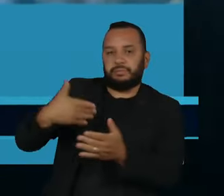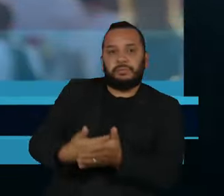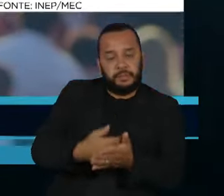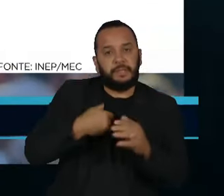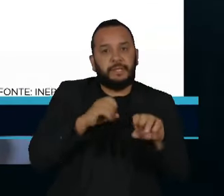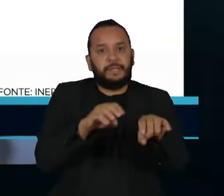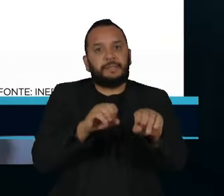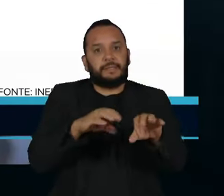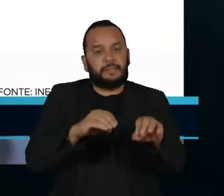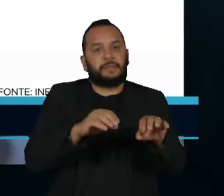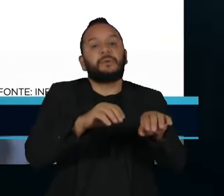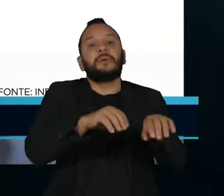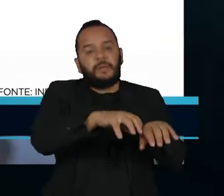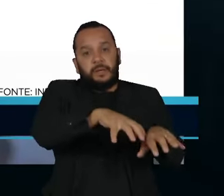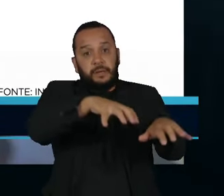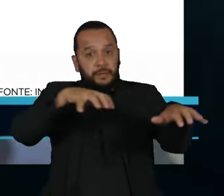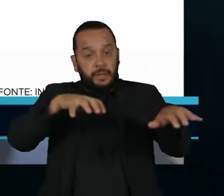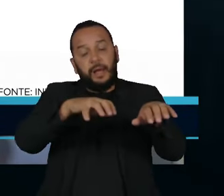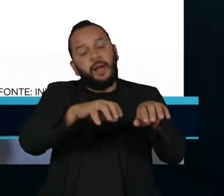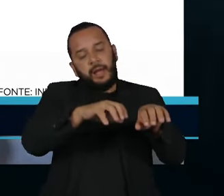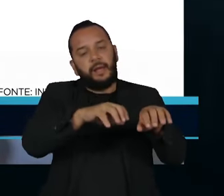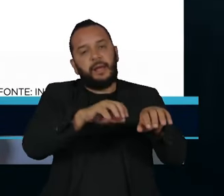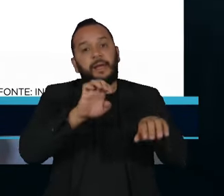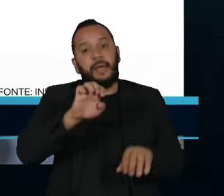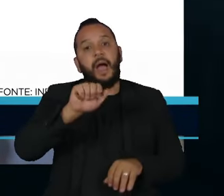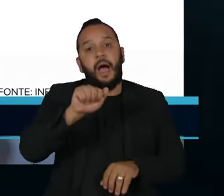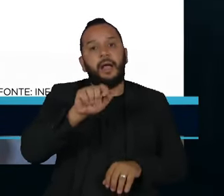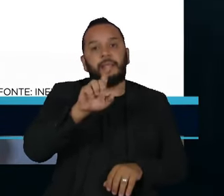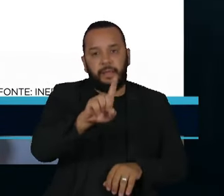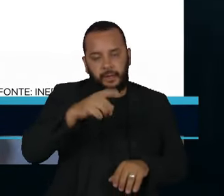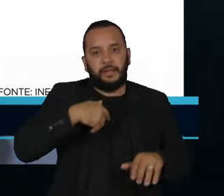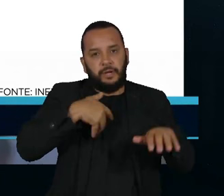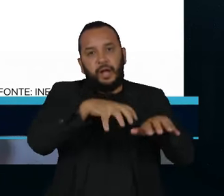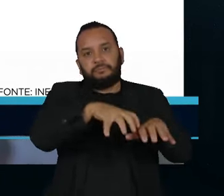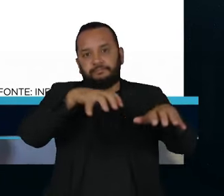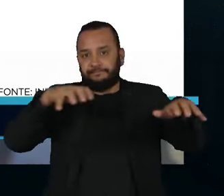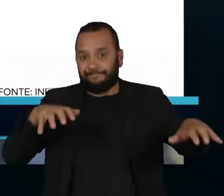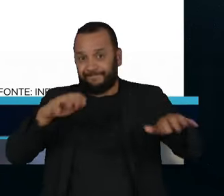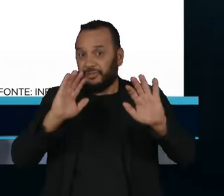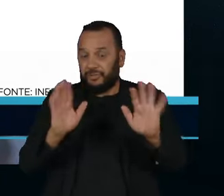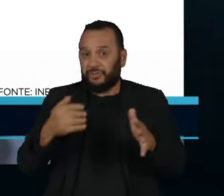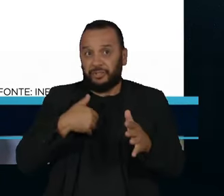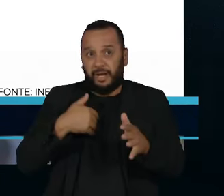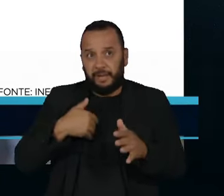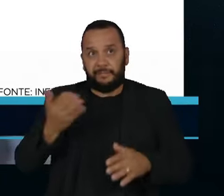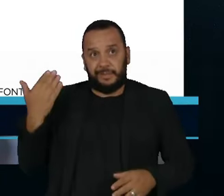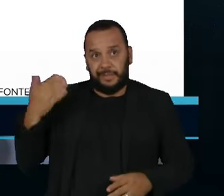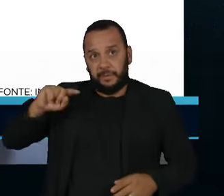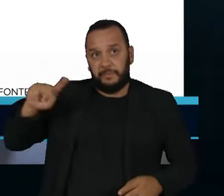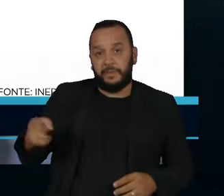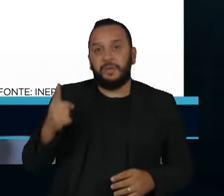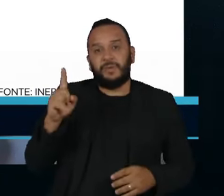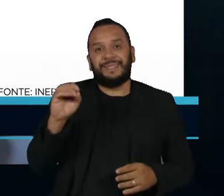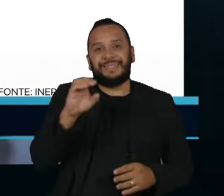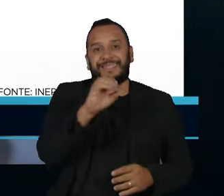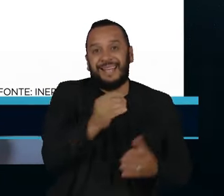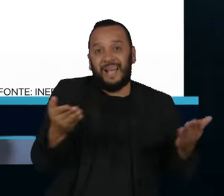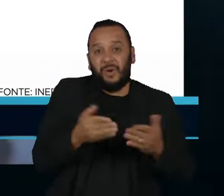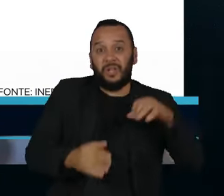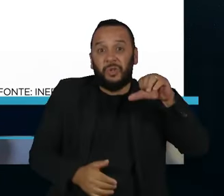Segundo o último censo da educação superior, o número de cursos EAD pulou de 1.100 para 9.200,